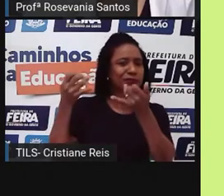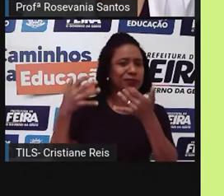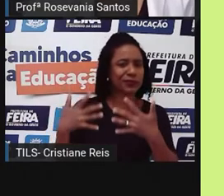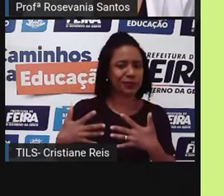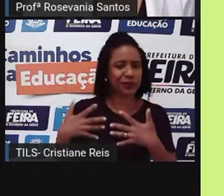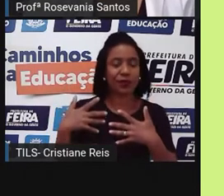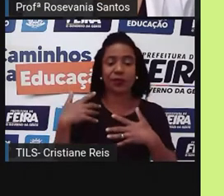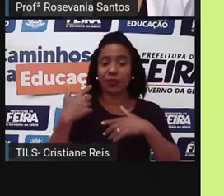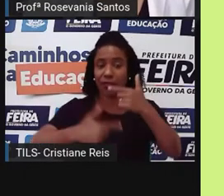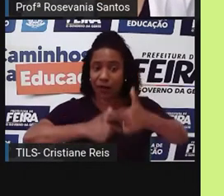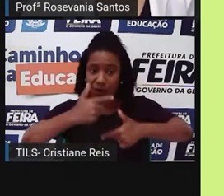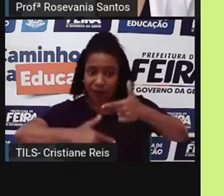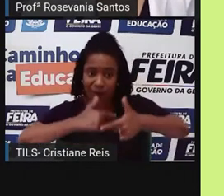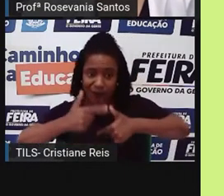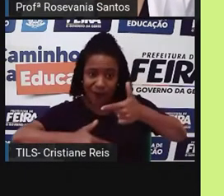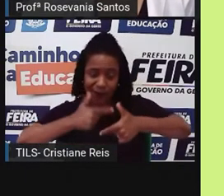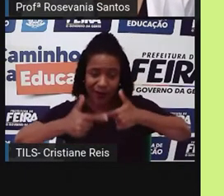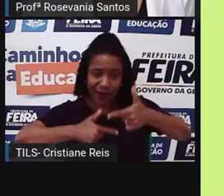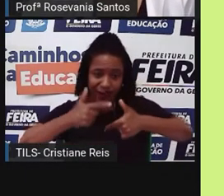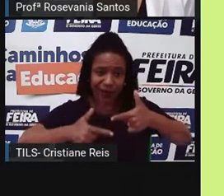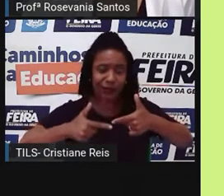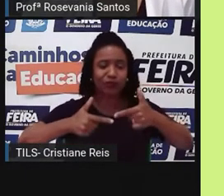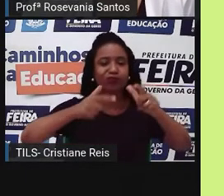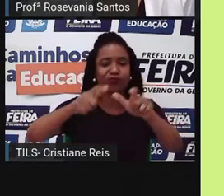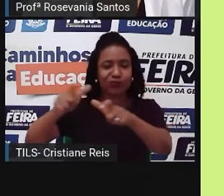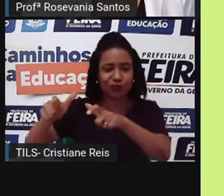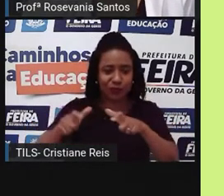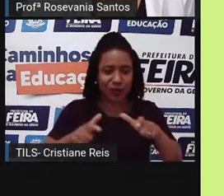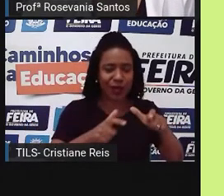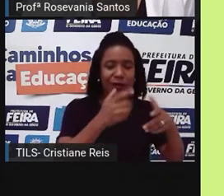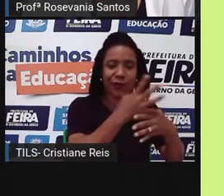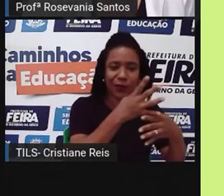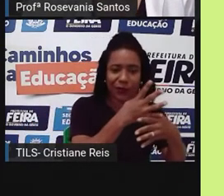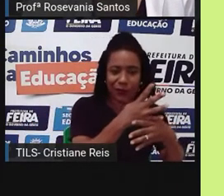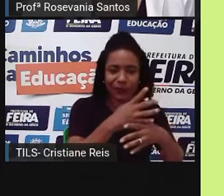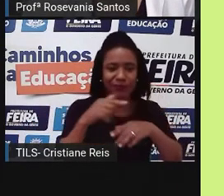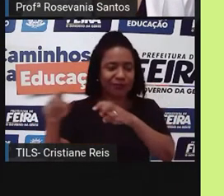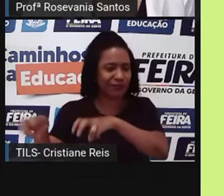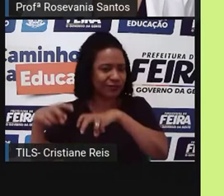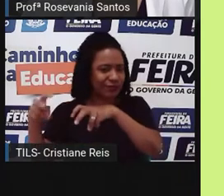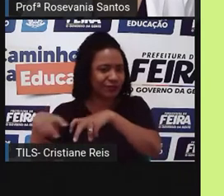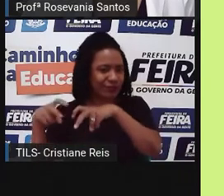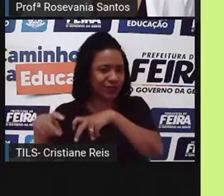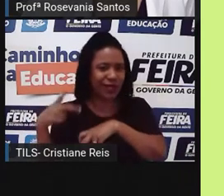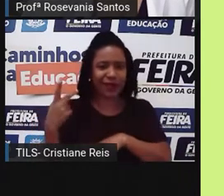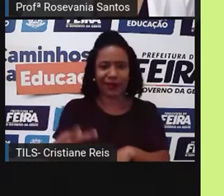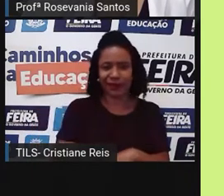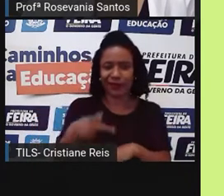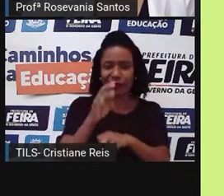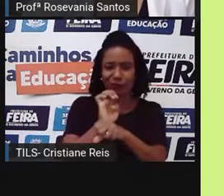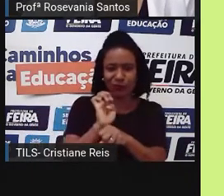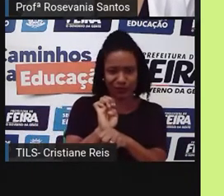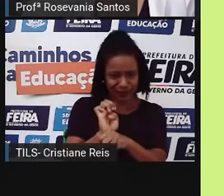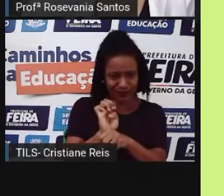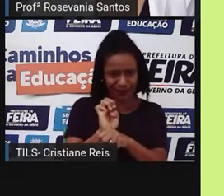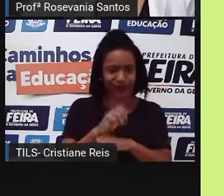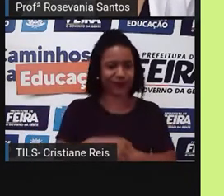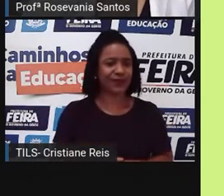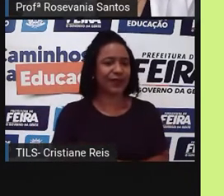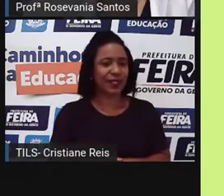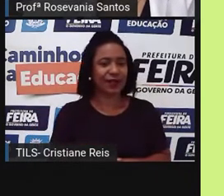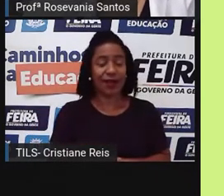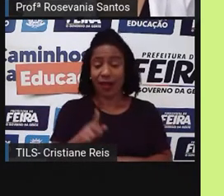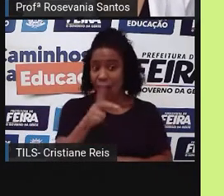do trabalho realizado nos espaços rural e urbano do nosso estado. Ela disse que há uma